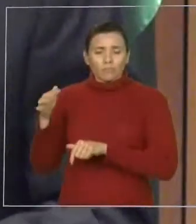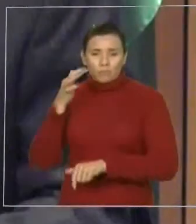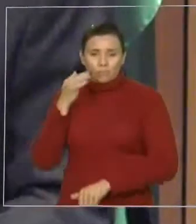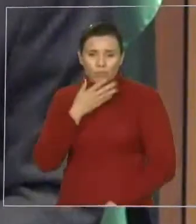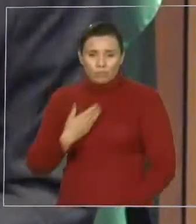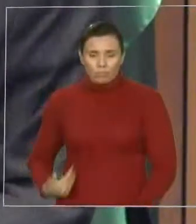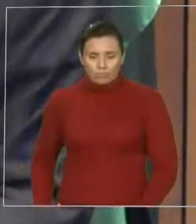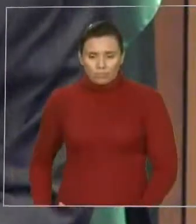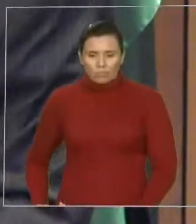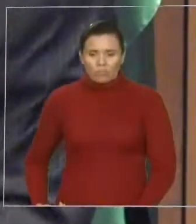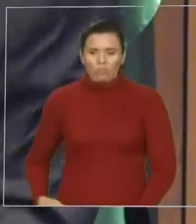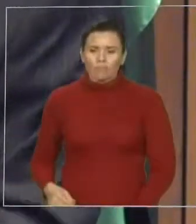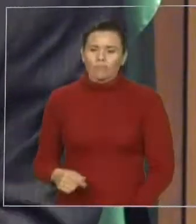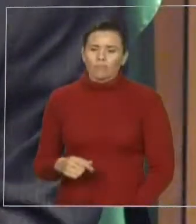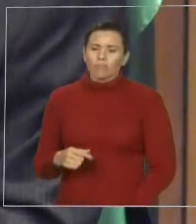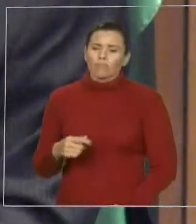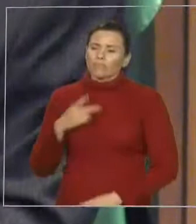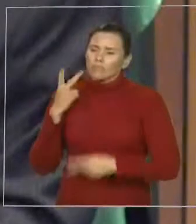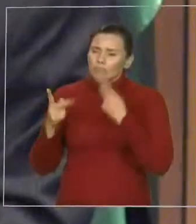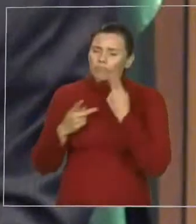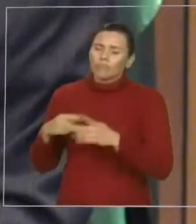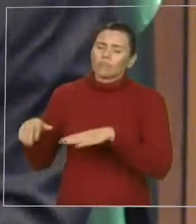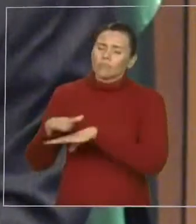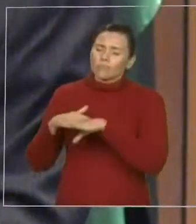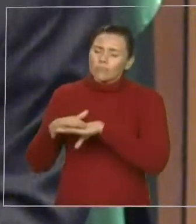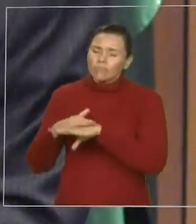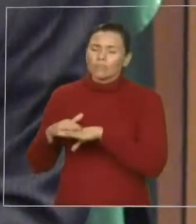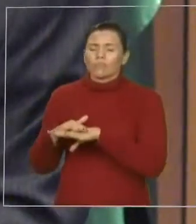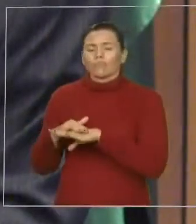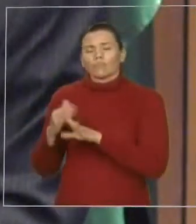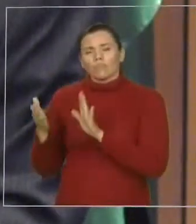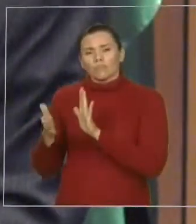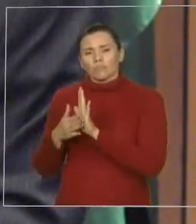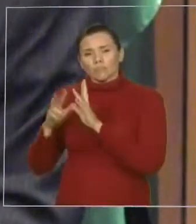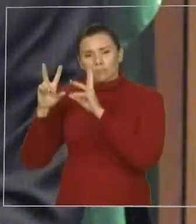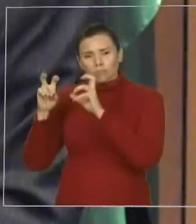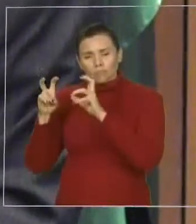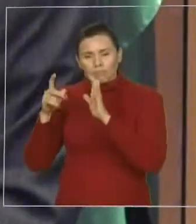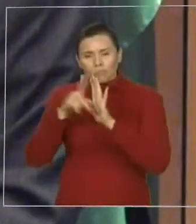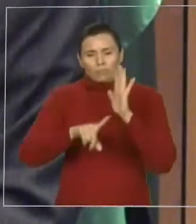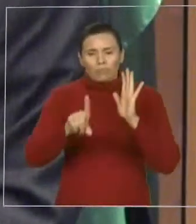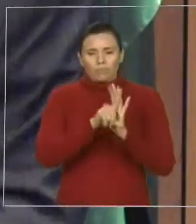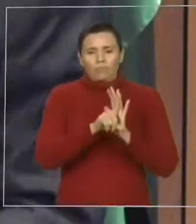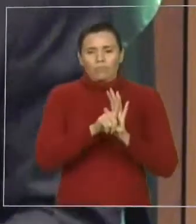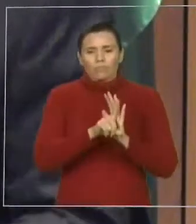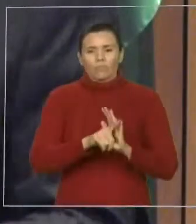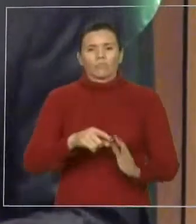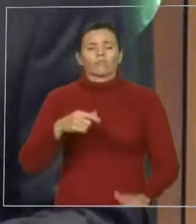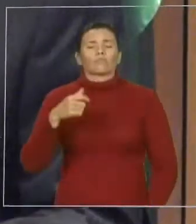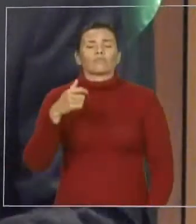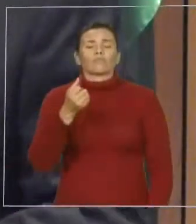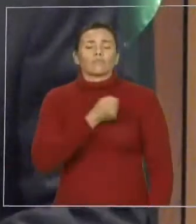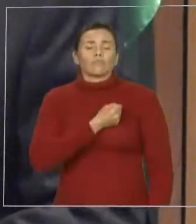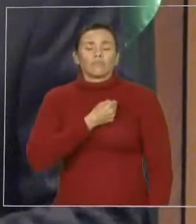E ontem, nós tivemos a aprovação do projeto de lei número 276, 2017.